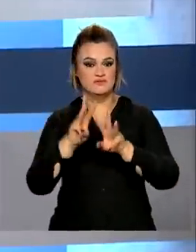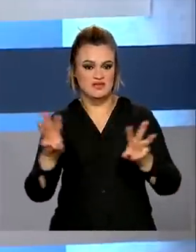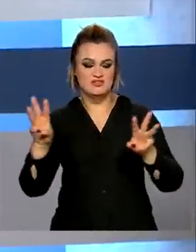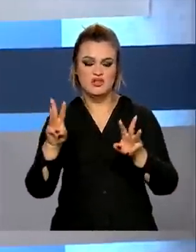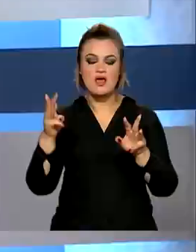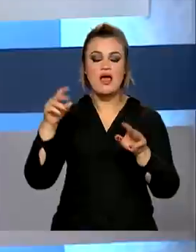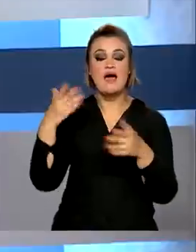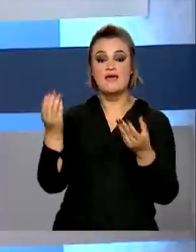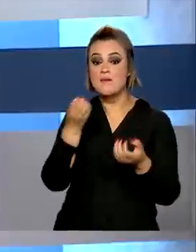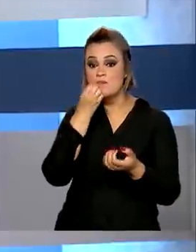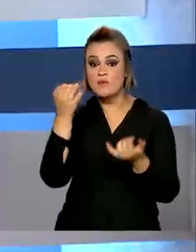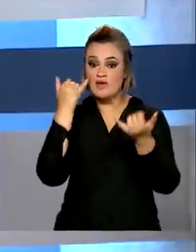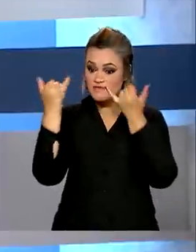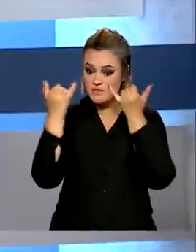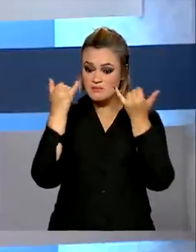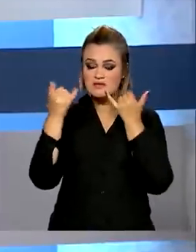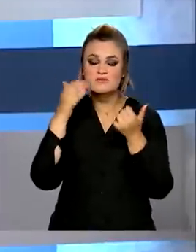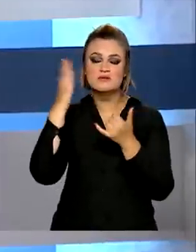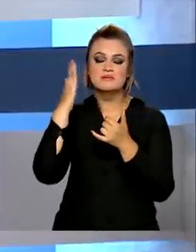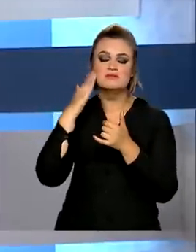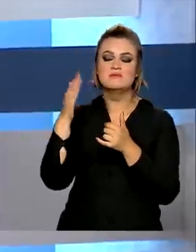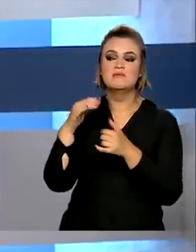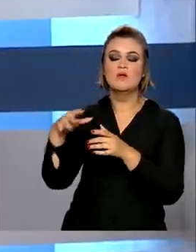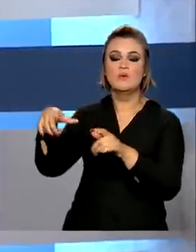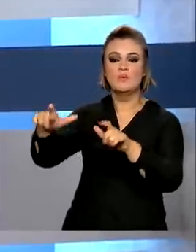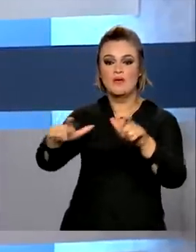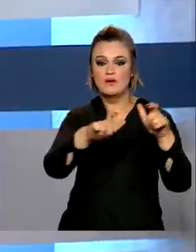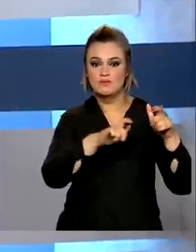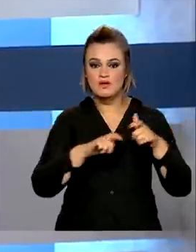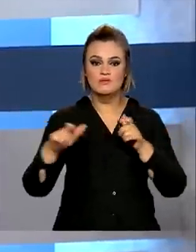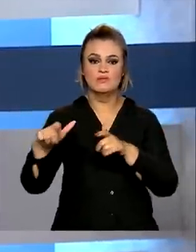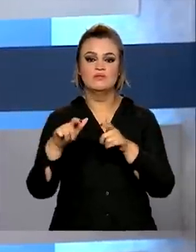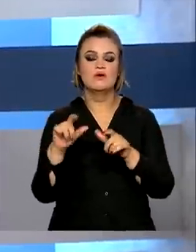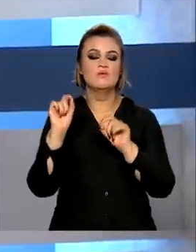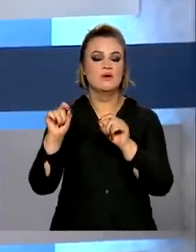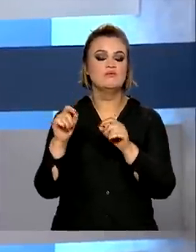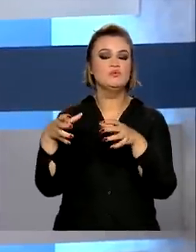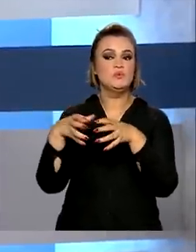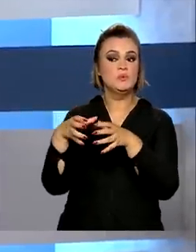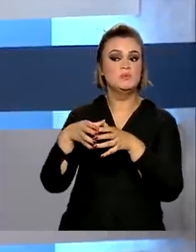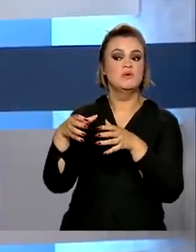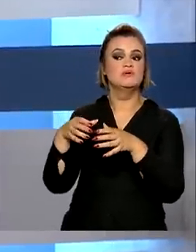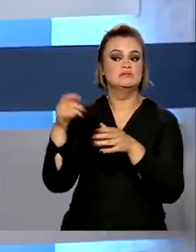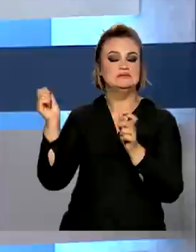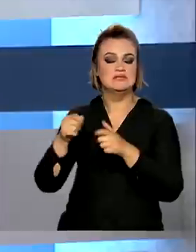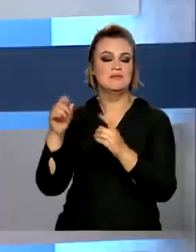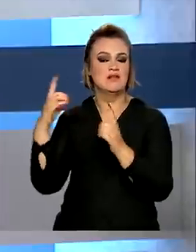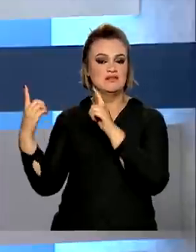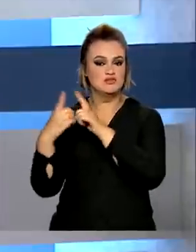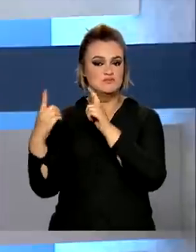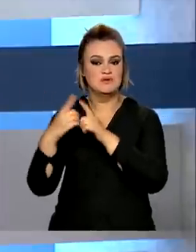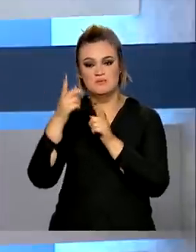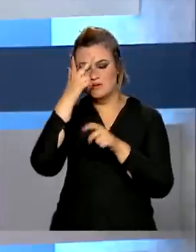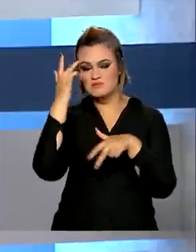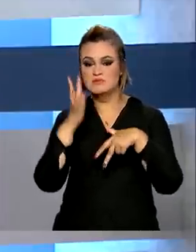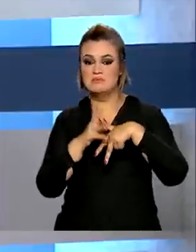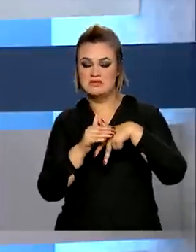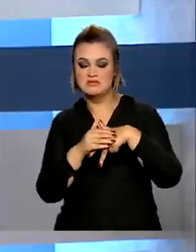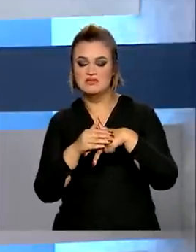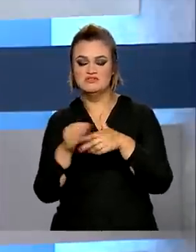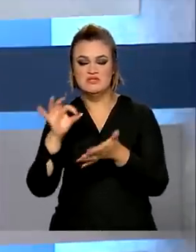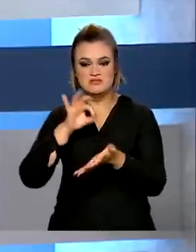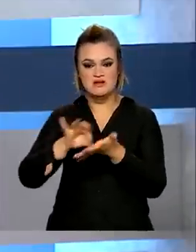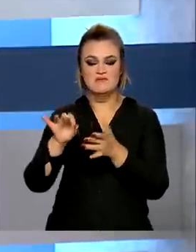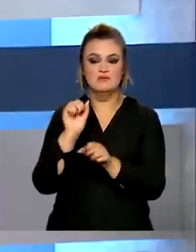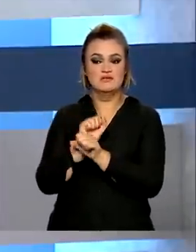vai ajudar também na autorização de novos estabelecimentos e equipes especializadas para atendimento de pacientes inscritos